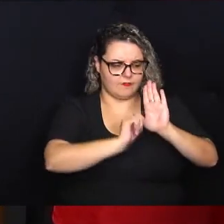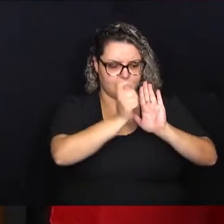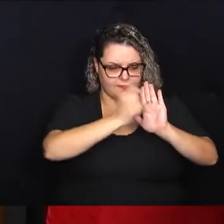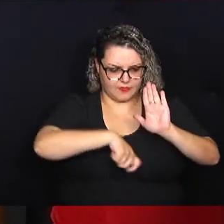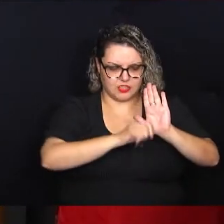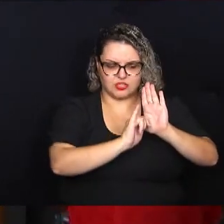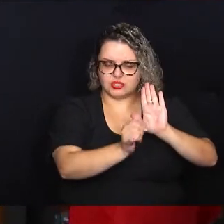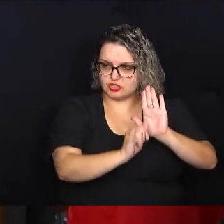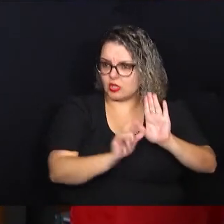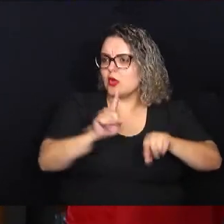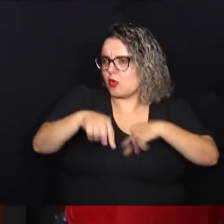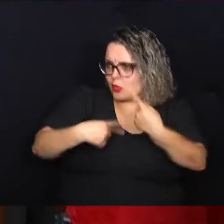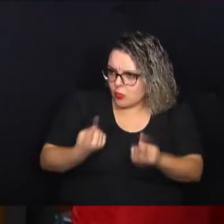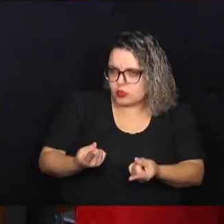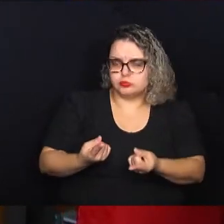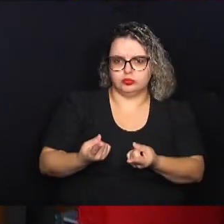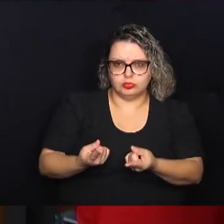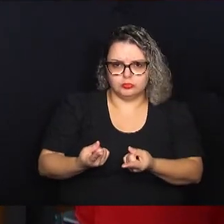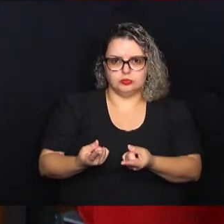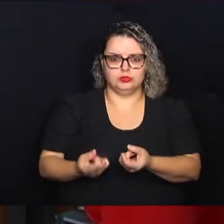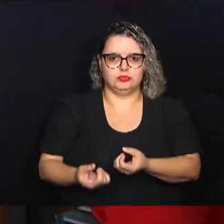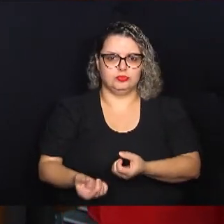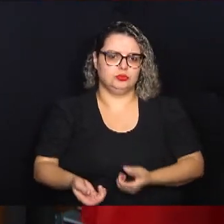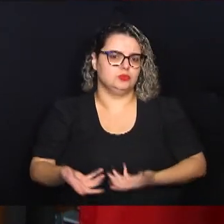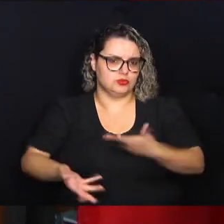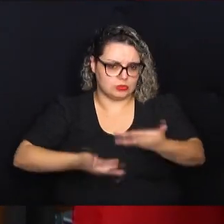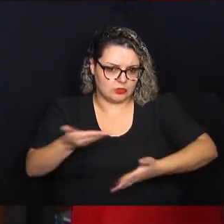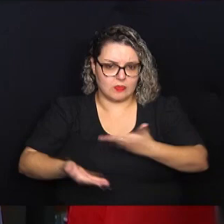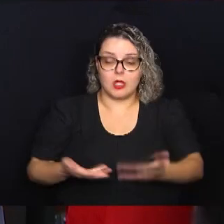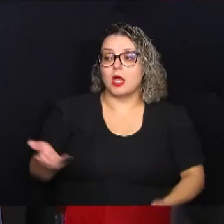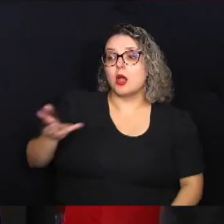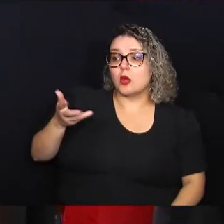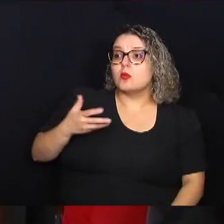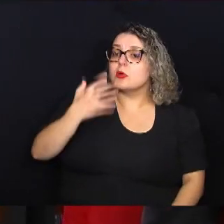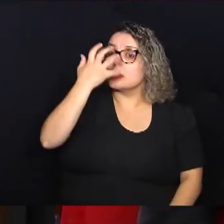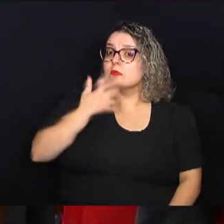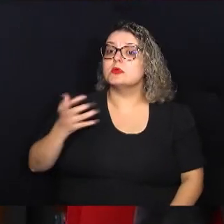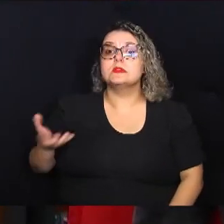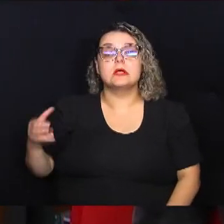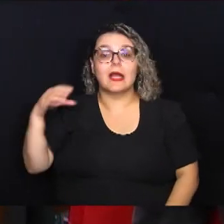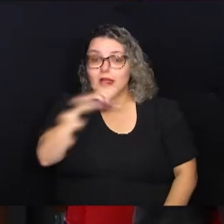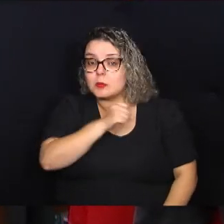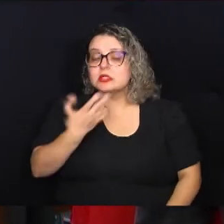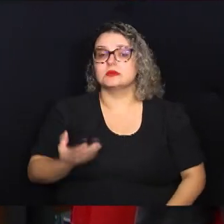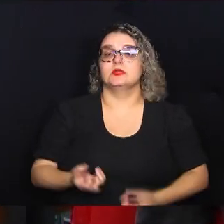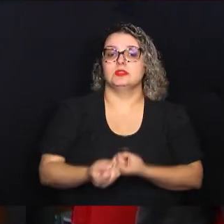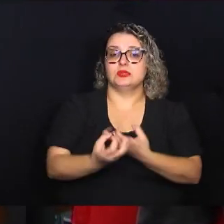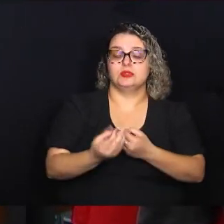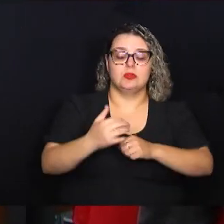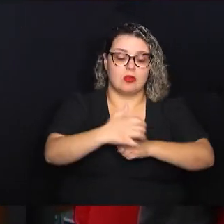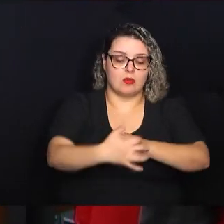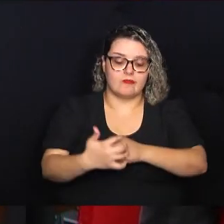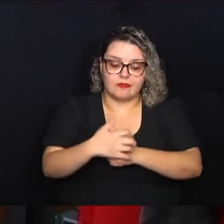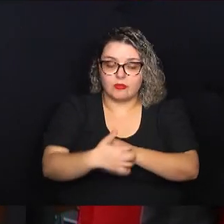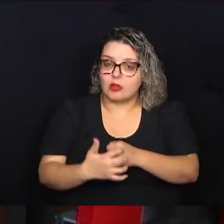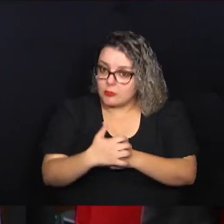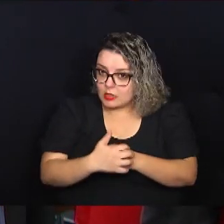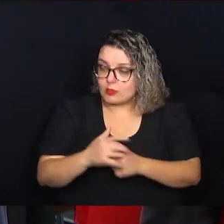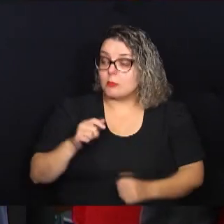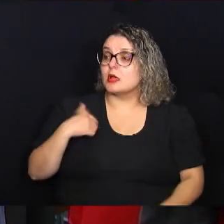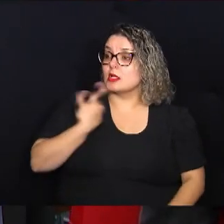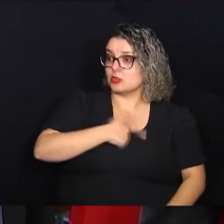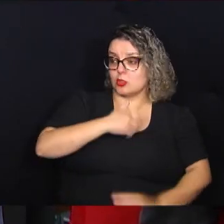serviços, possam ganhar celeridade e agilidade você informatizando. Para nós,